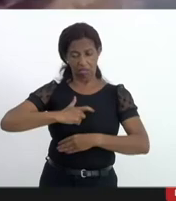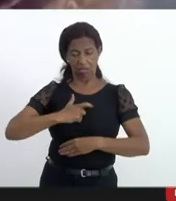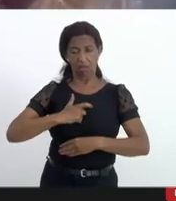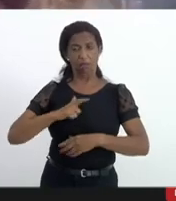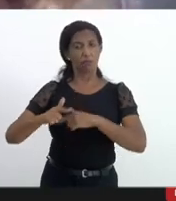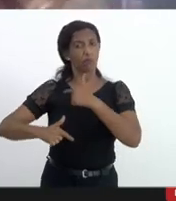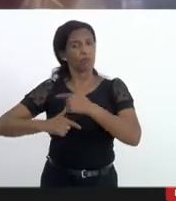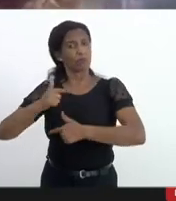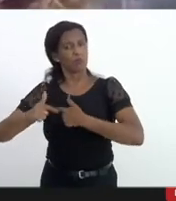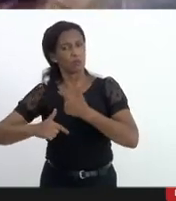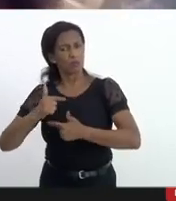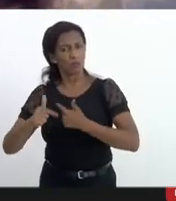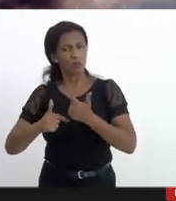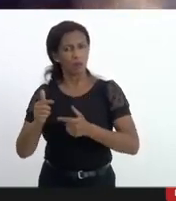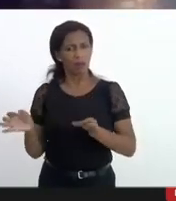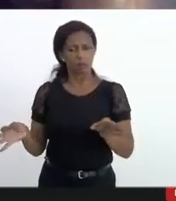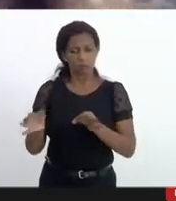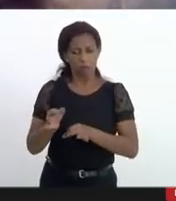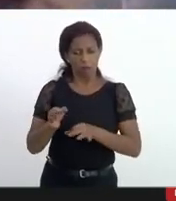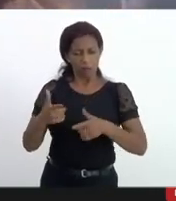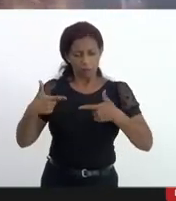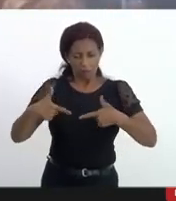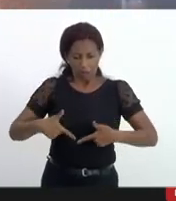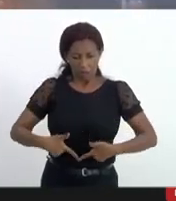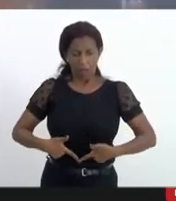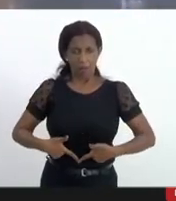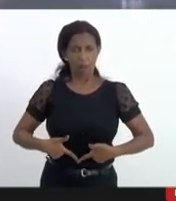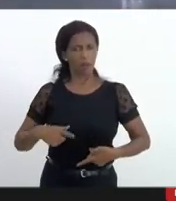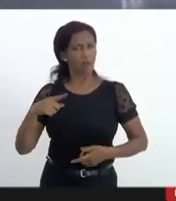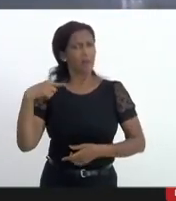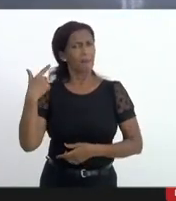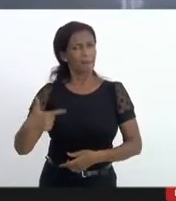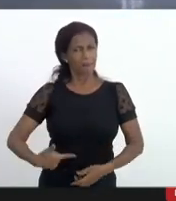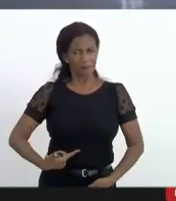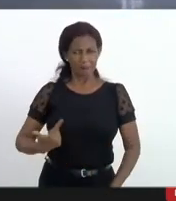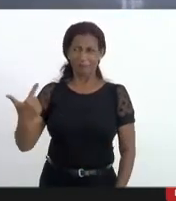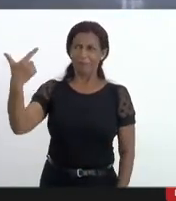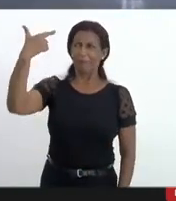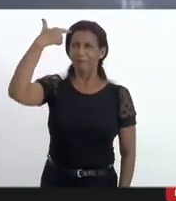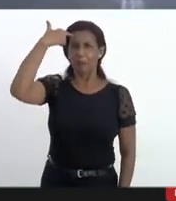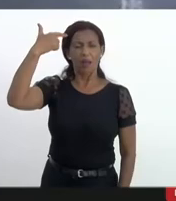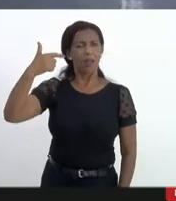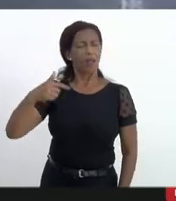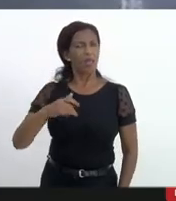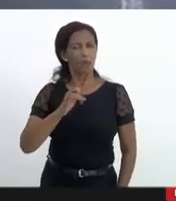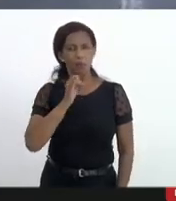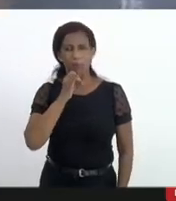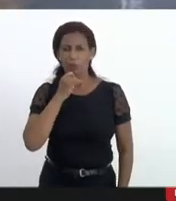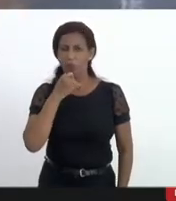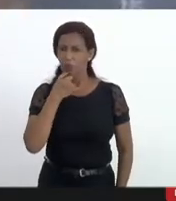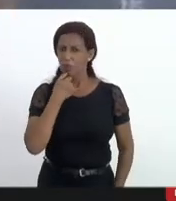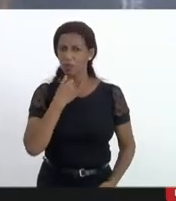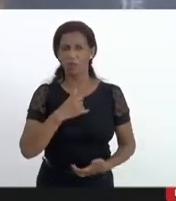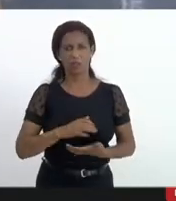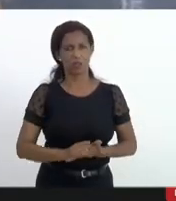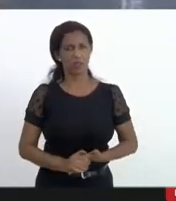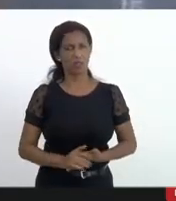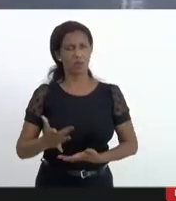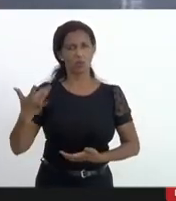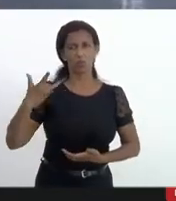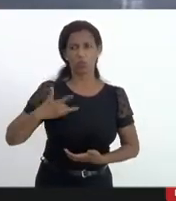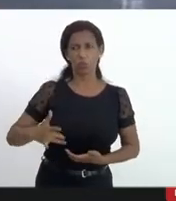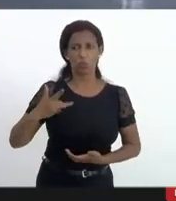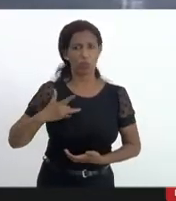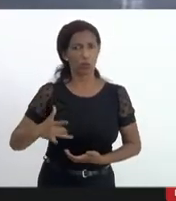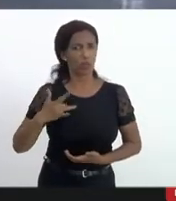trabalho formal a partir da sua arma ali é para nós uma situação muito triste um retrato muito doloroso